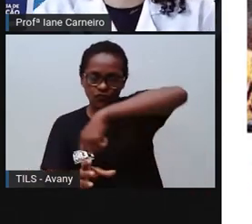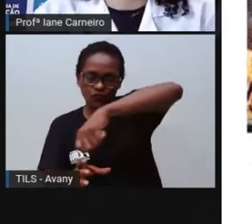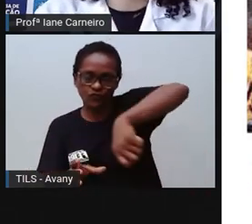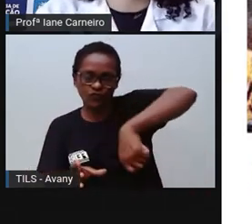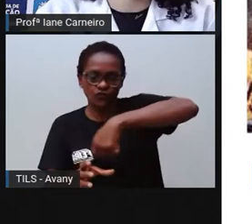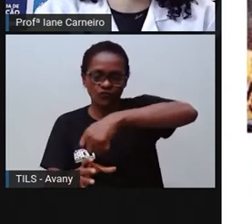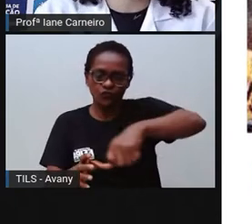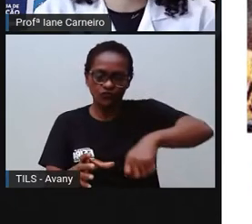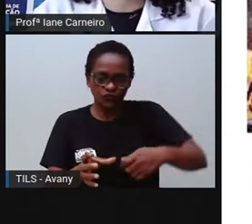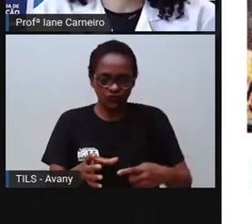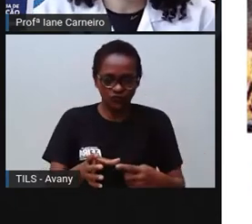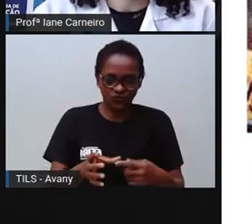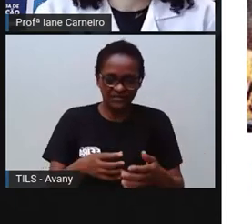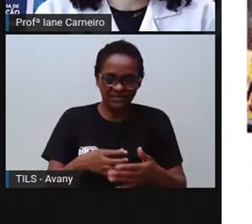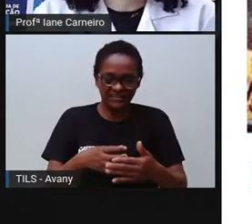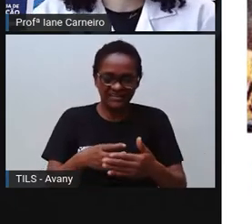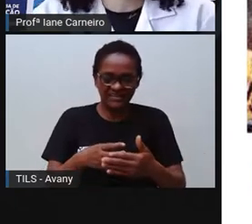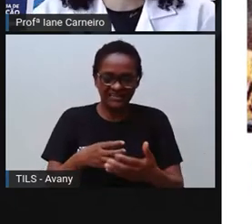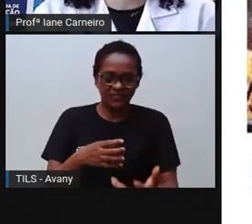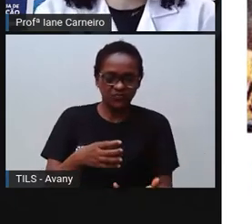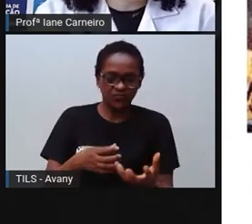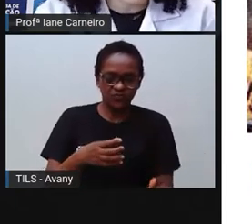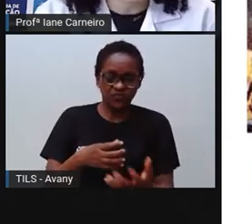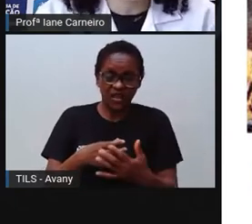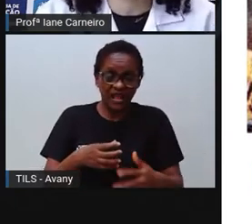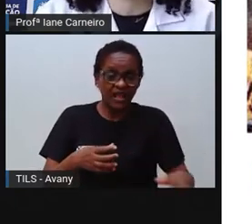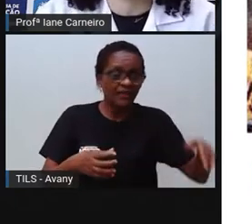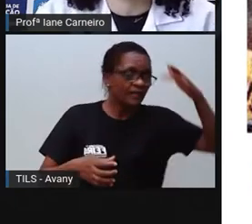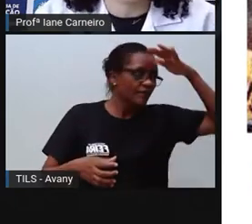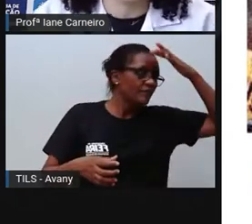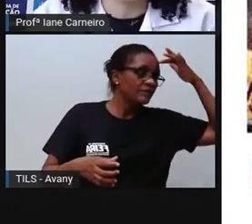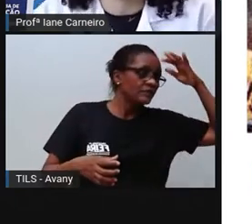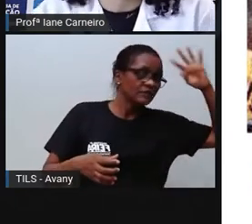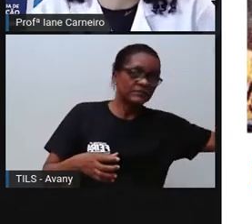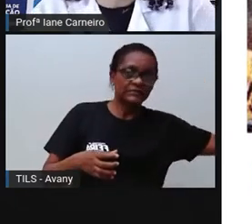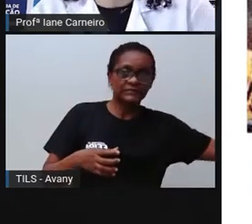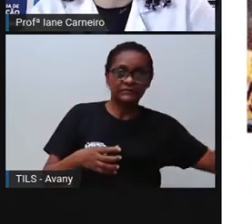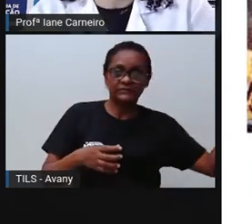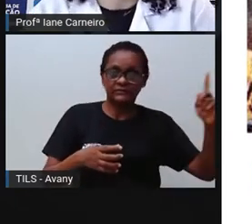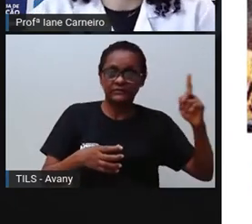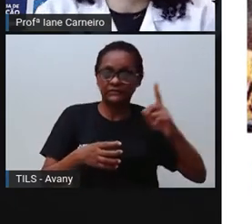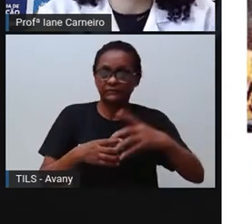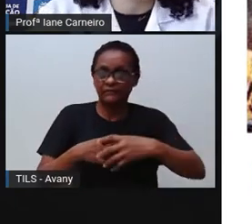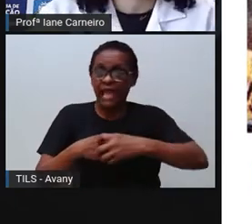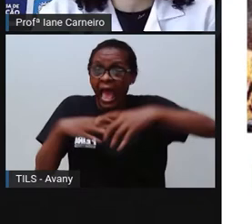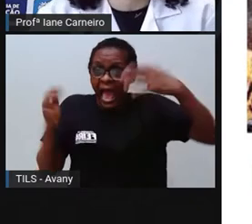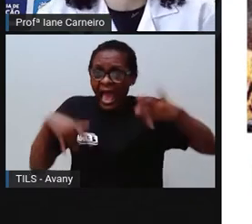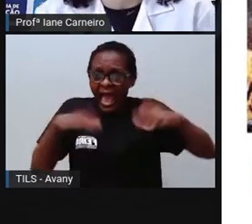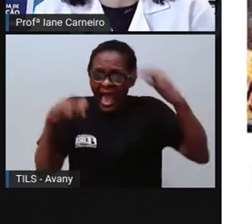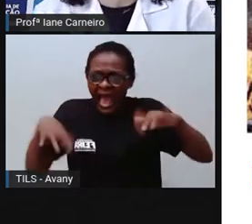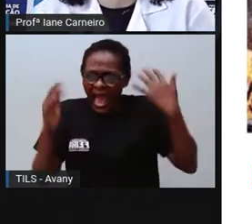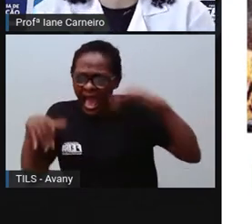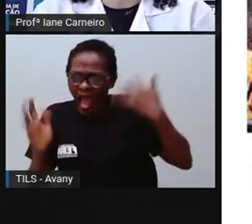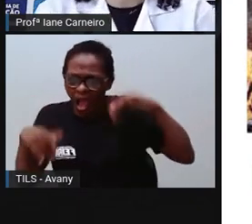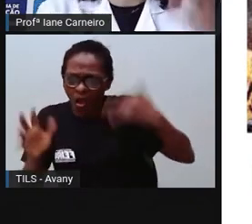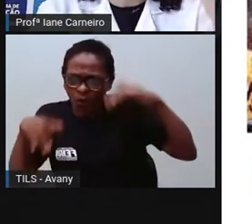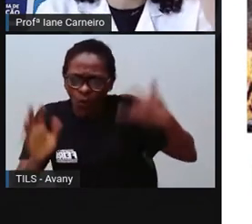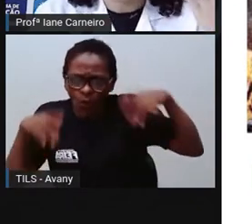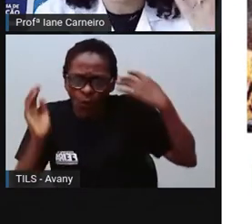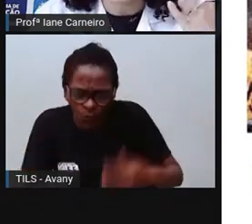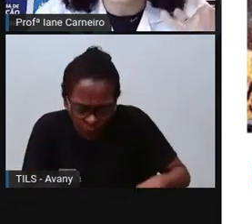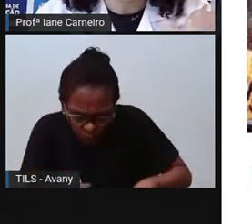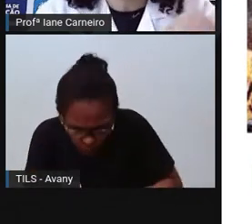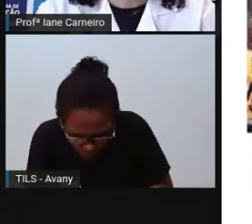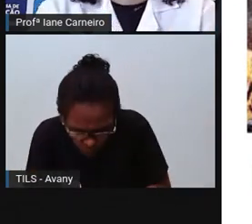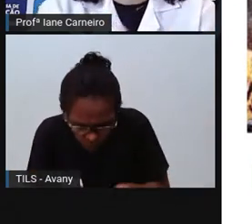encosta numa panela quente, né? Pode acontecer de queimar mesmo a mão, né? Então, é, não se deve, criança não pode, a já falou